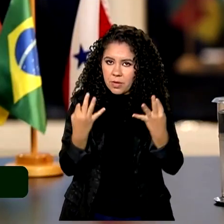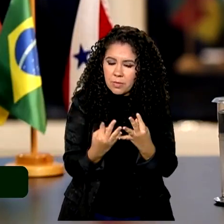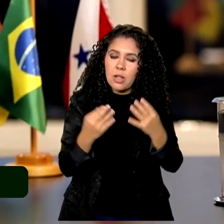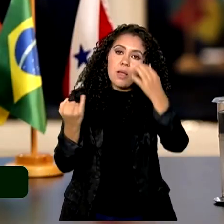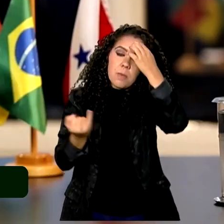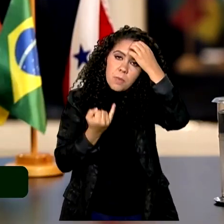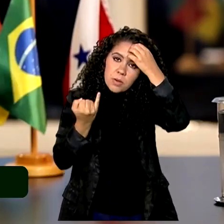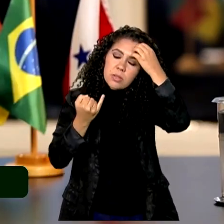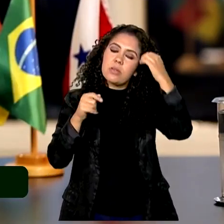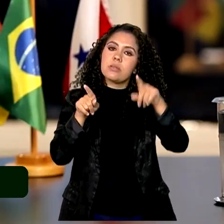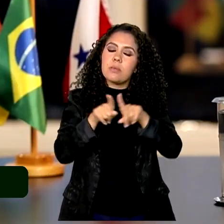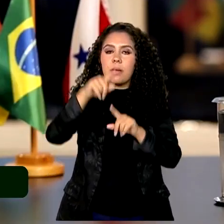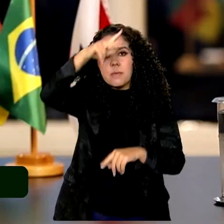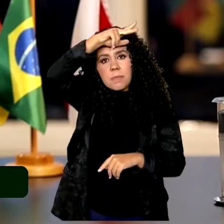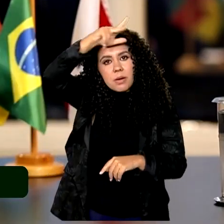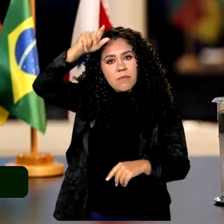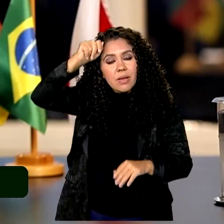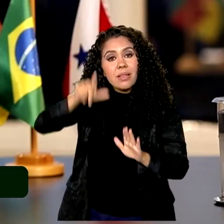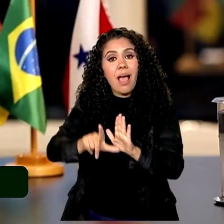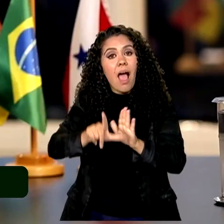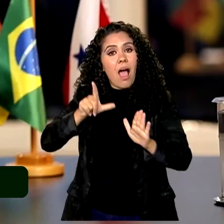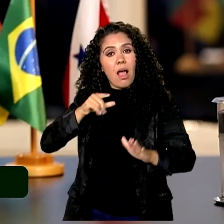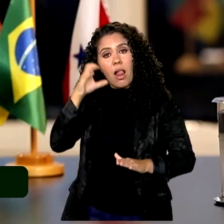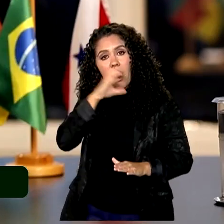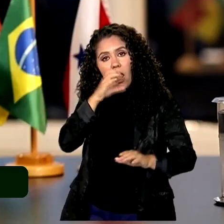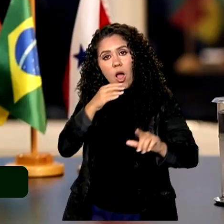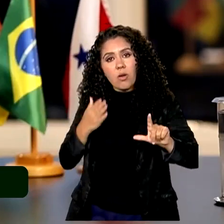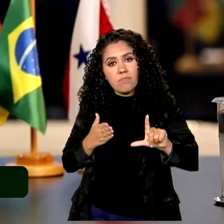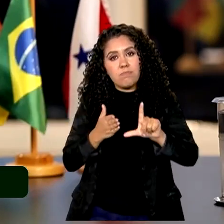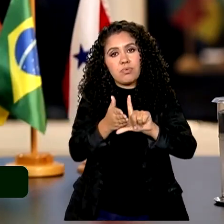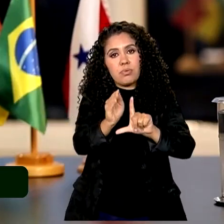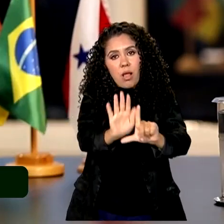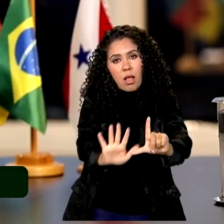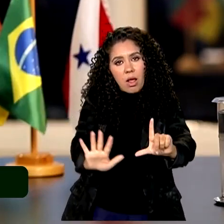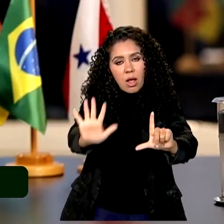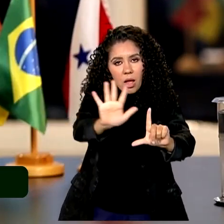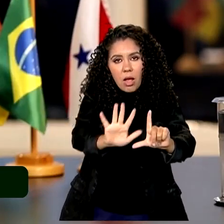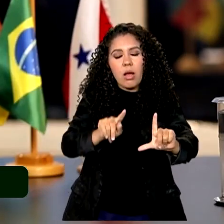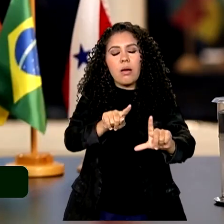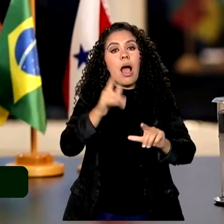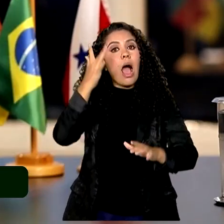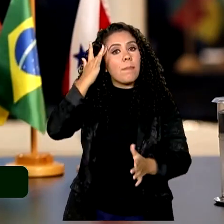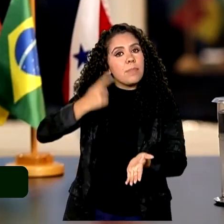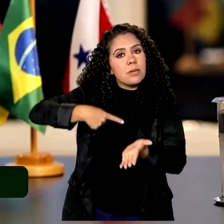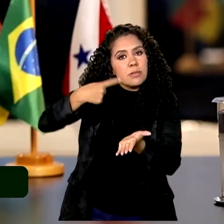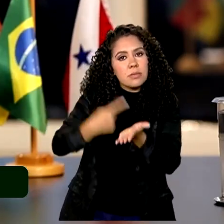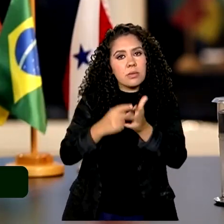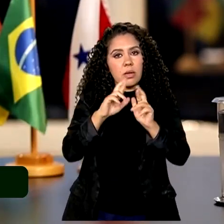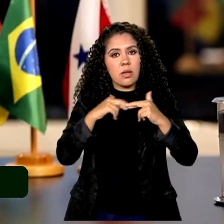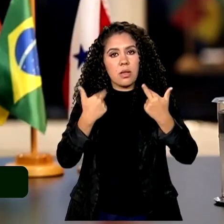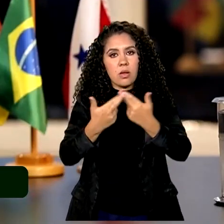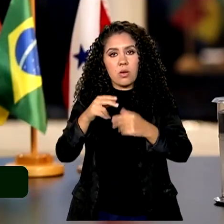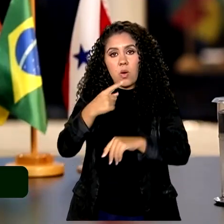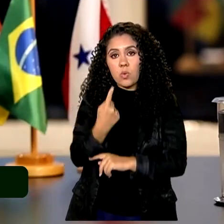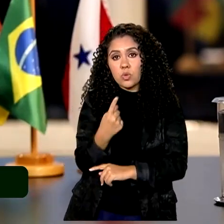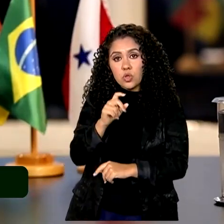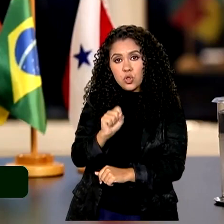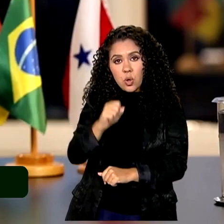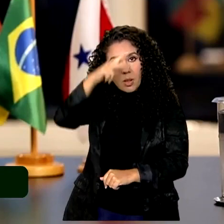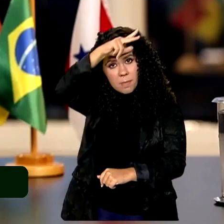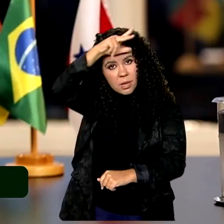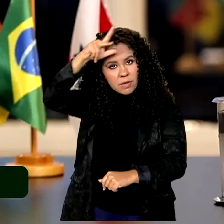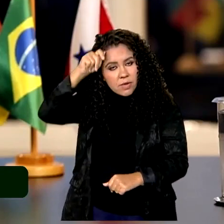os prefeitos deem entrada o quanto antes dessas informações. Amanhã nós faremos uma conversa com 18 prefeitos que já deram entrada